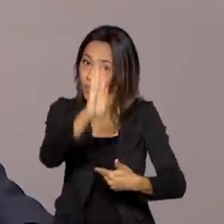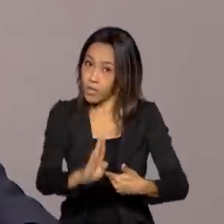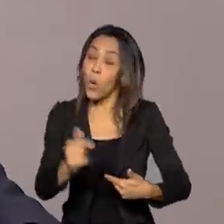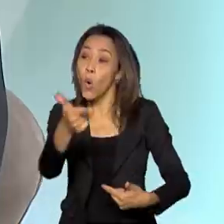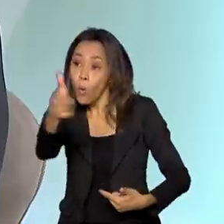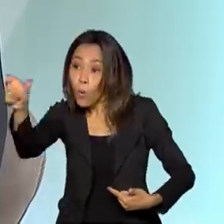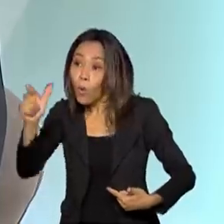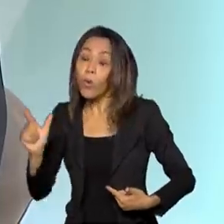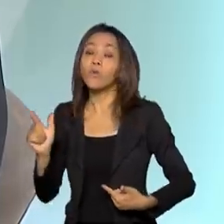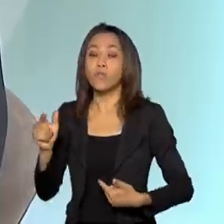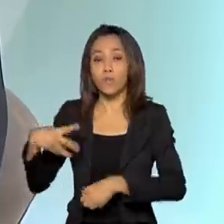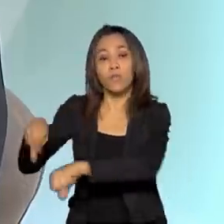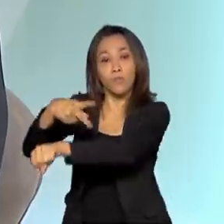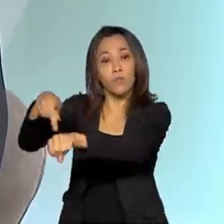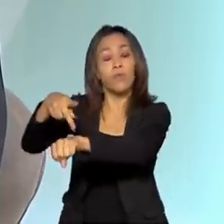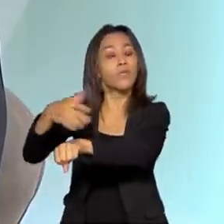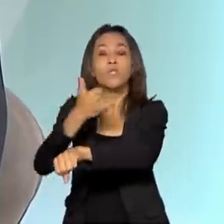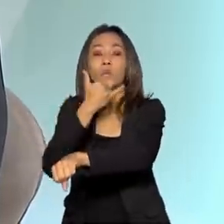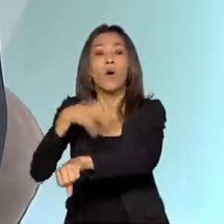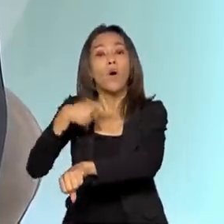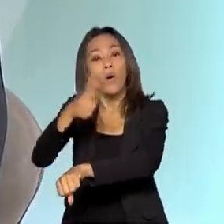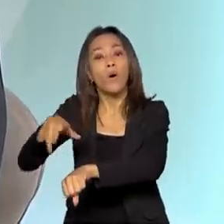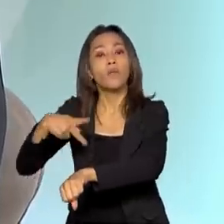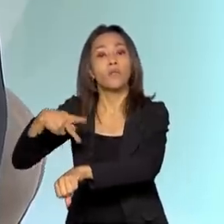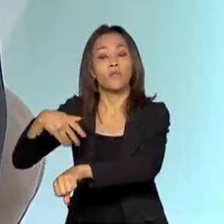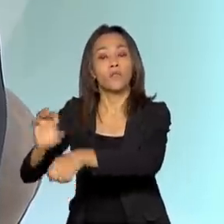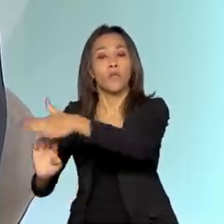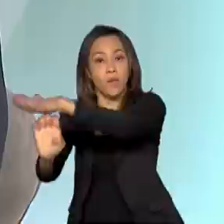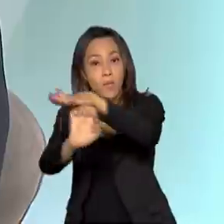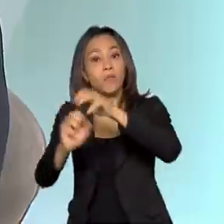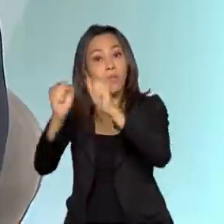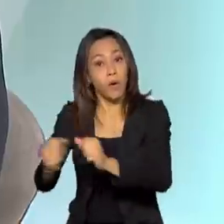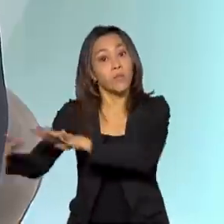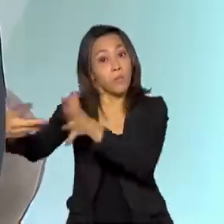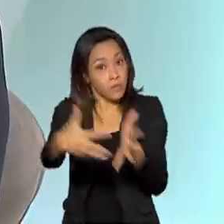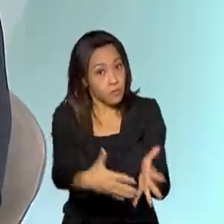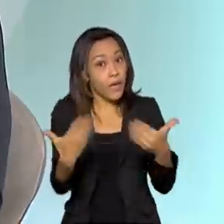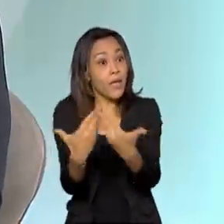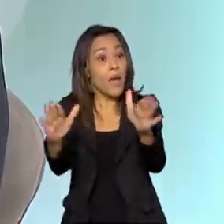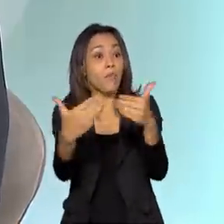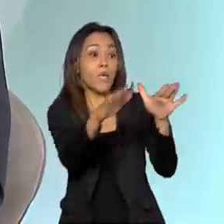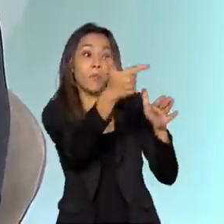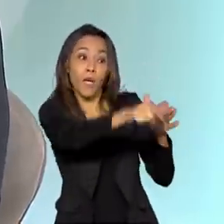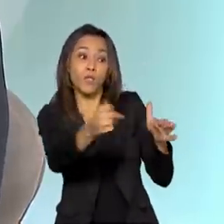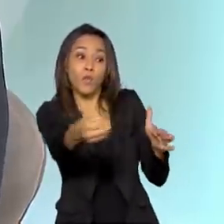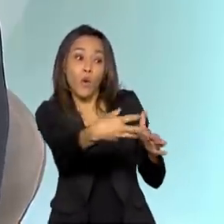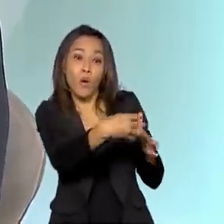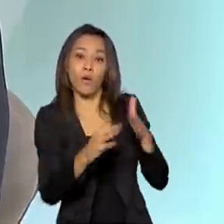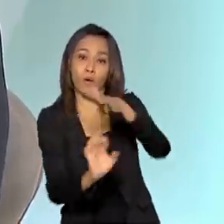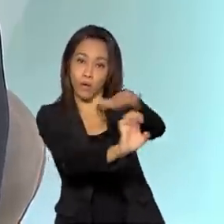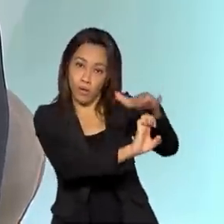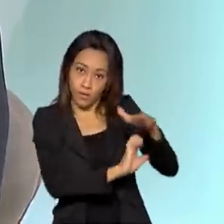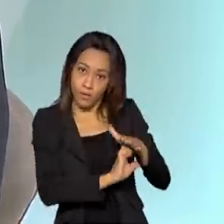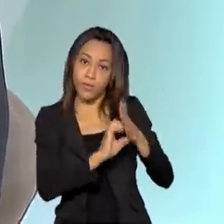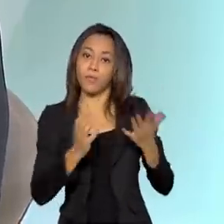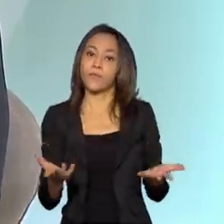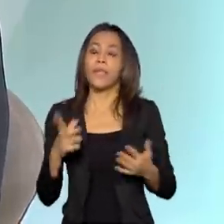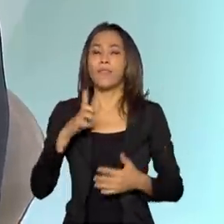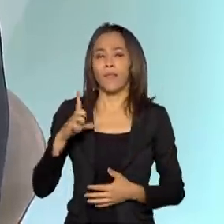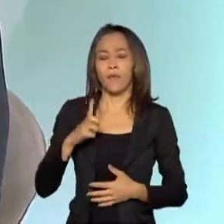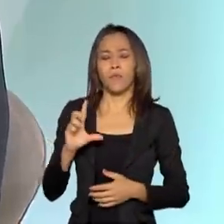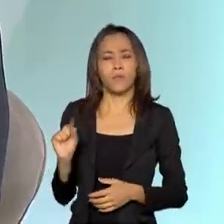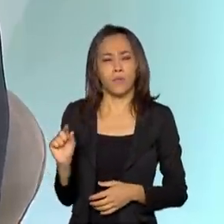lances também e esse edital também abre espaço para novos agentes. Então, gente tem percebido também fundos